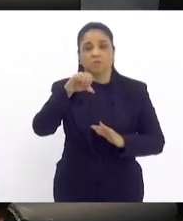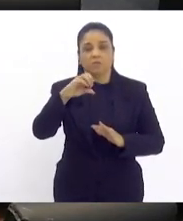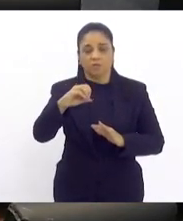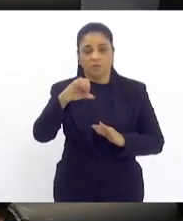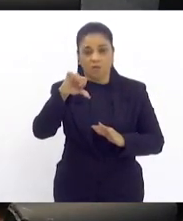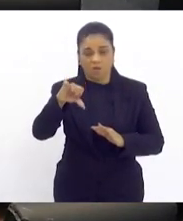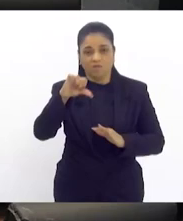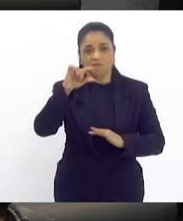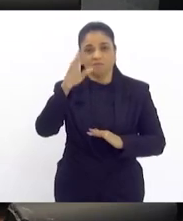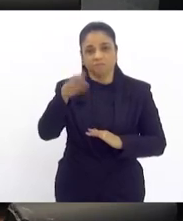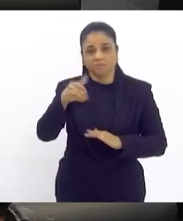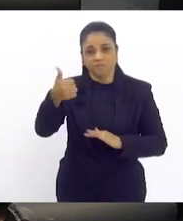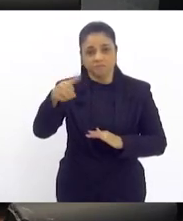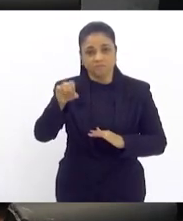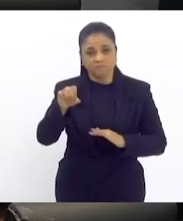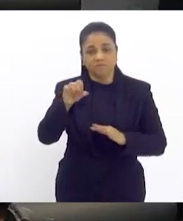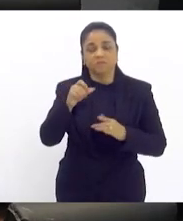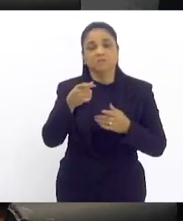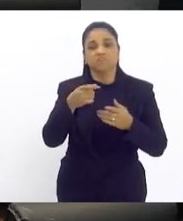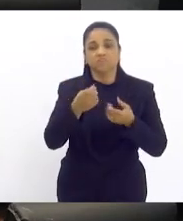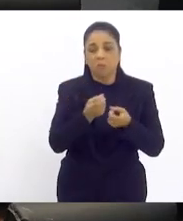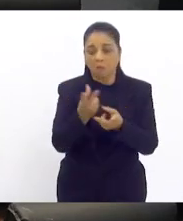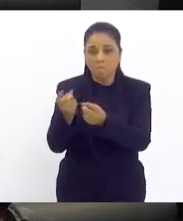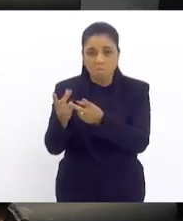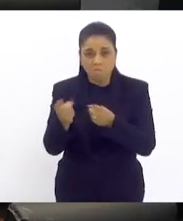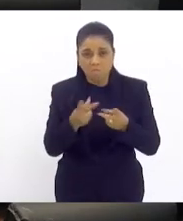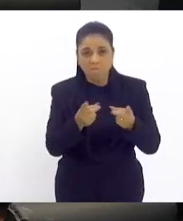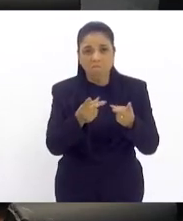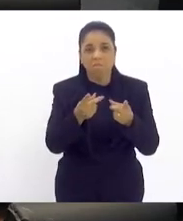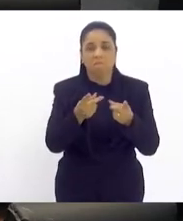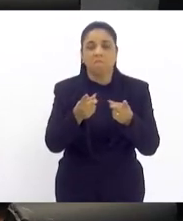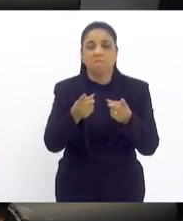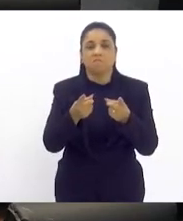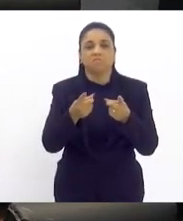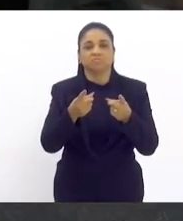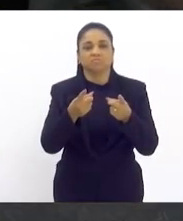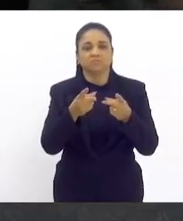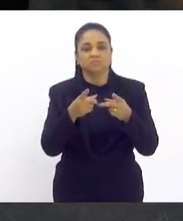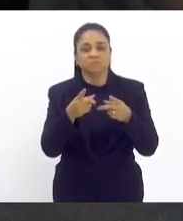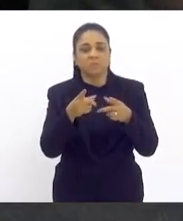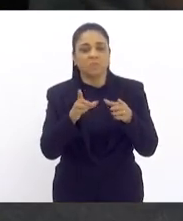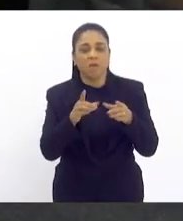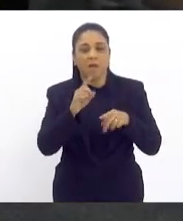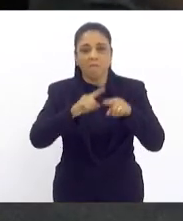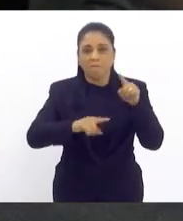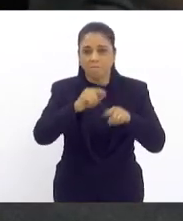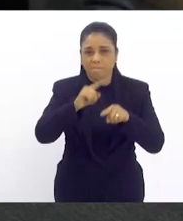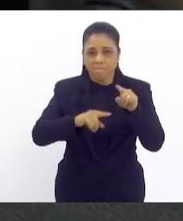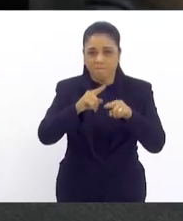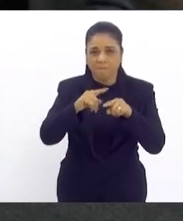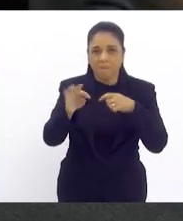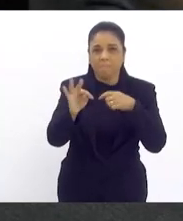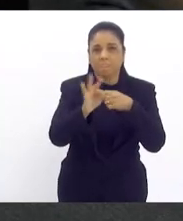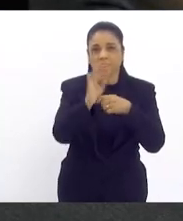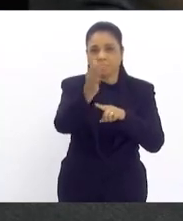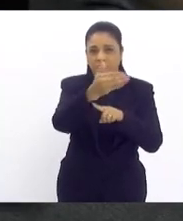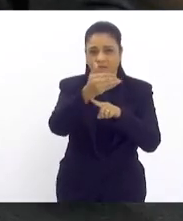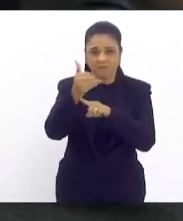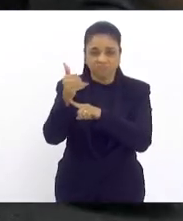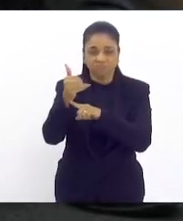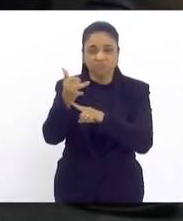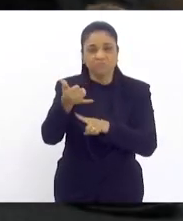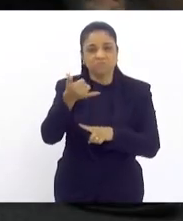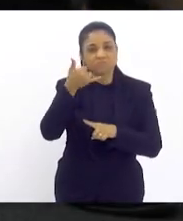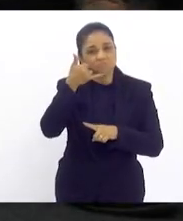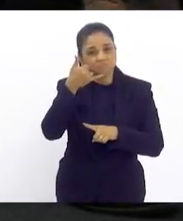comercialização de aparelhos eletrônicos destinados a promover alteração no e-mail dos aparelhos de telefonia